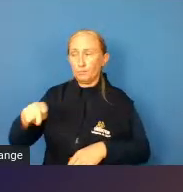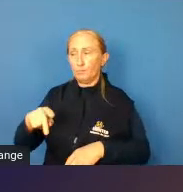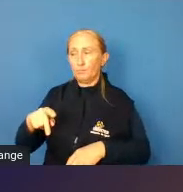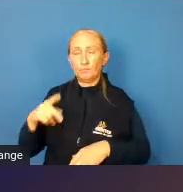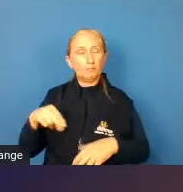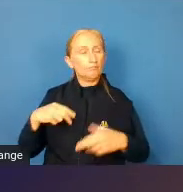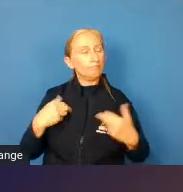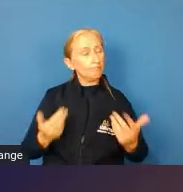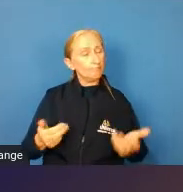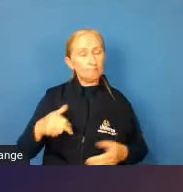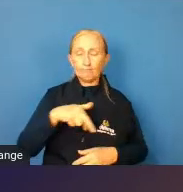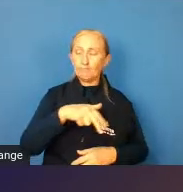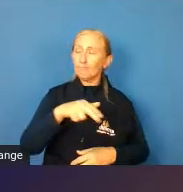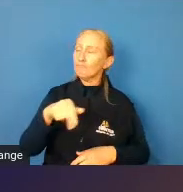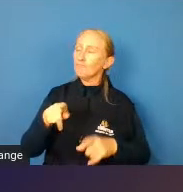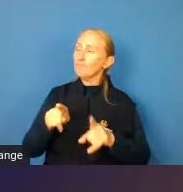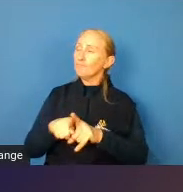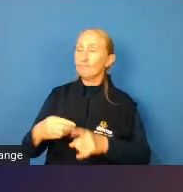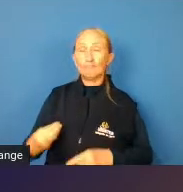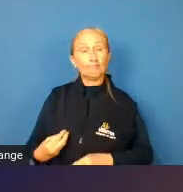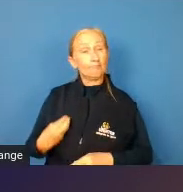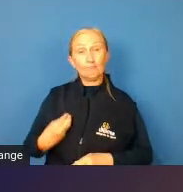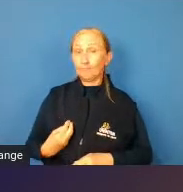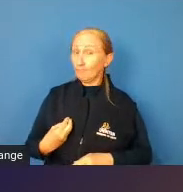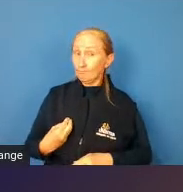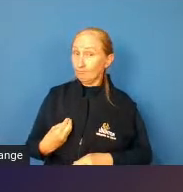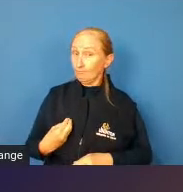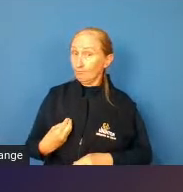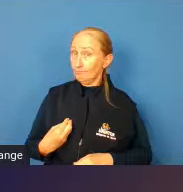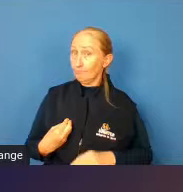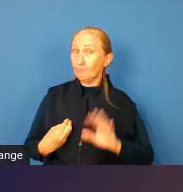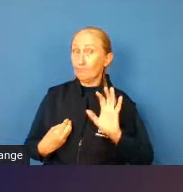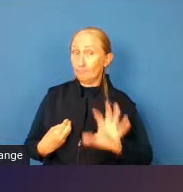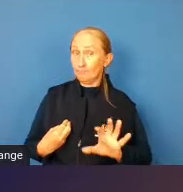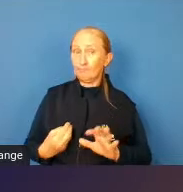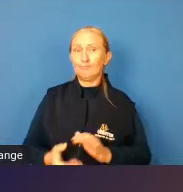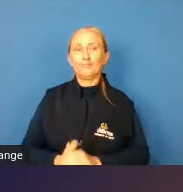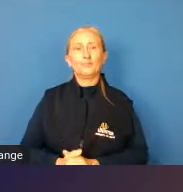movimentar e também de existir. Então, é isso.